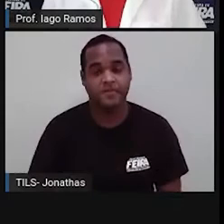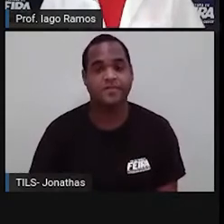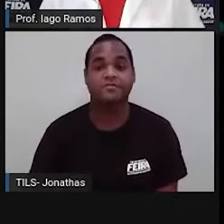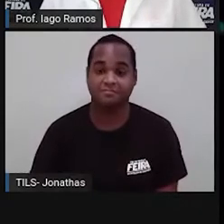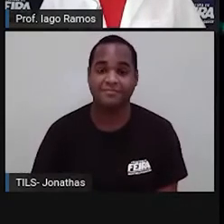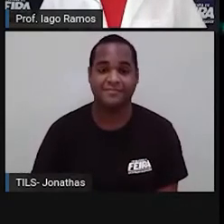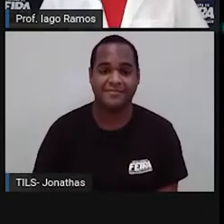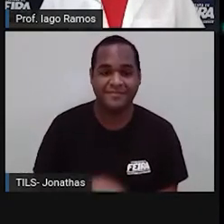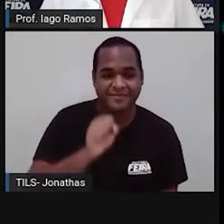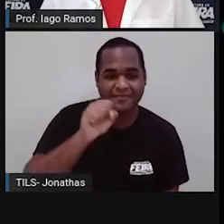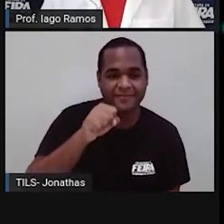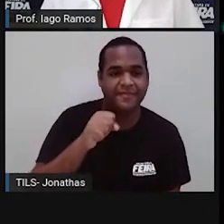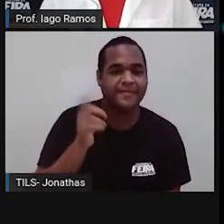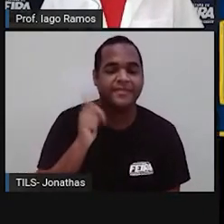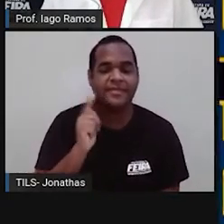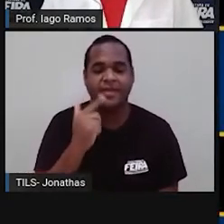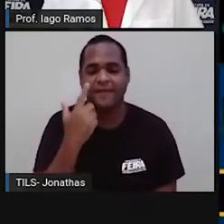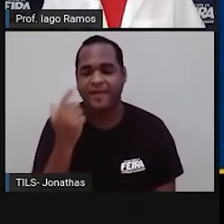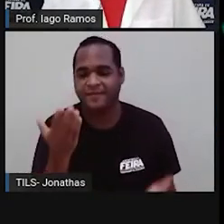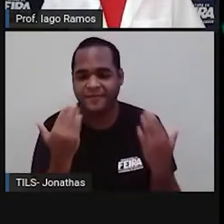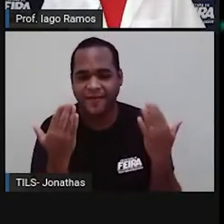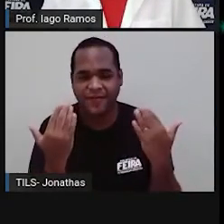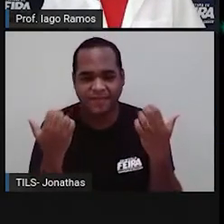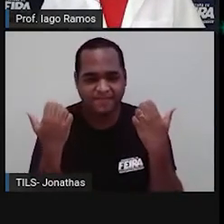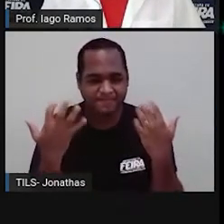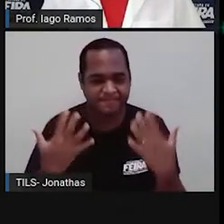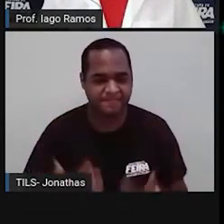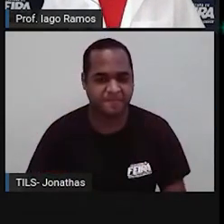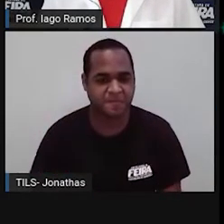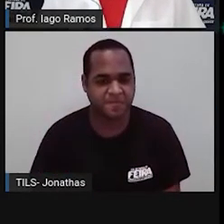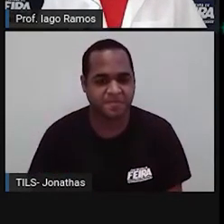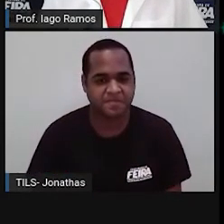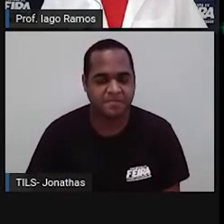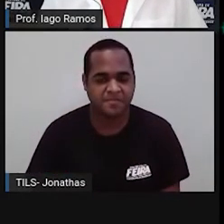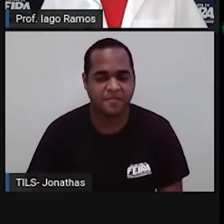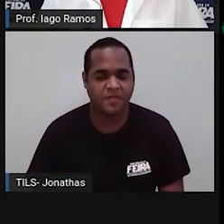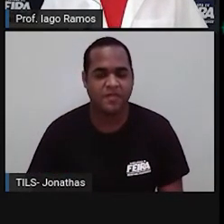Beleza. Então, vem comigo, olha só. Vamos lá.